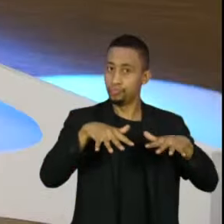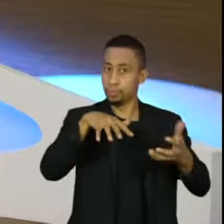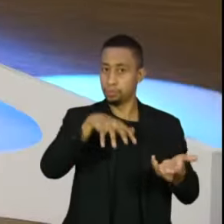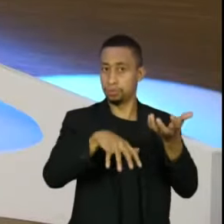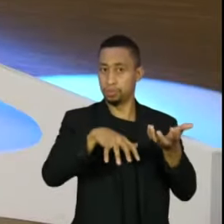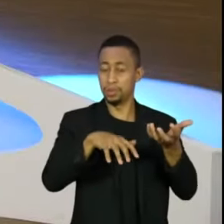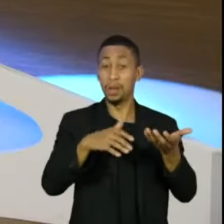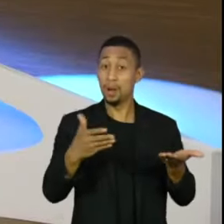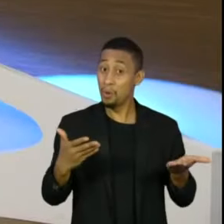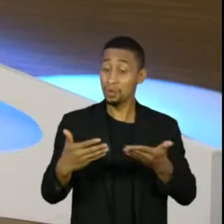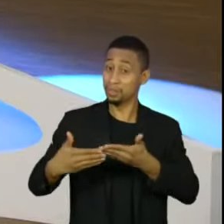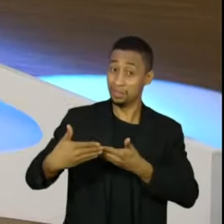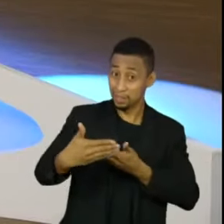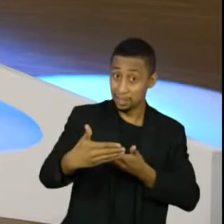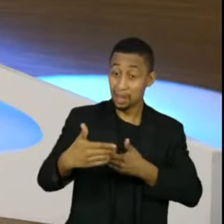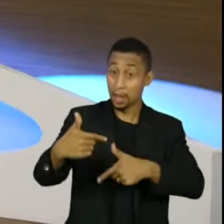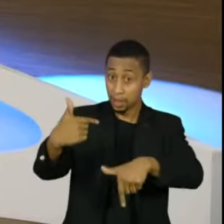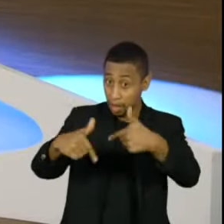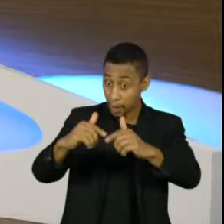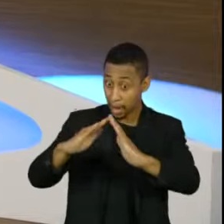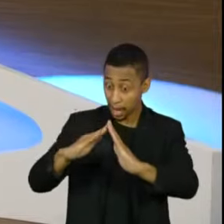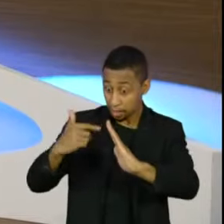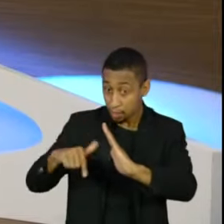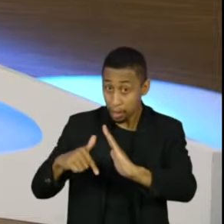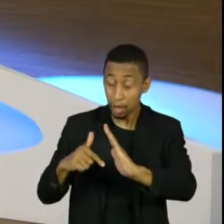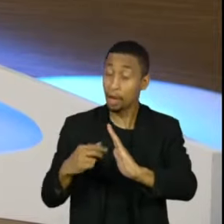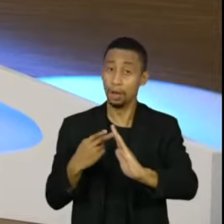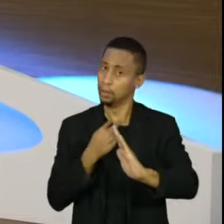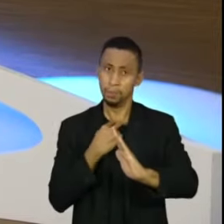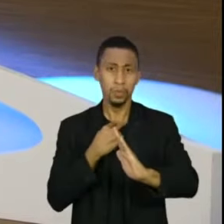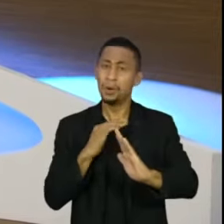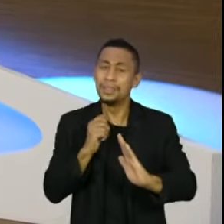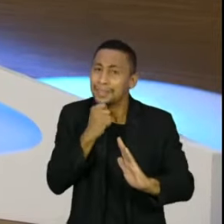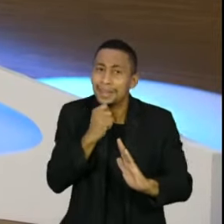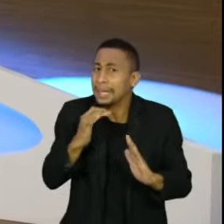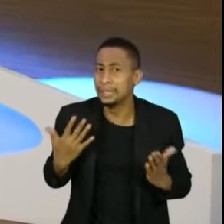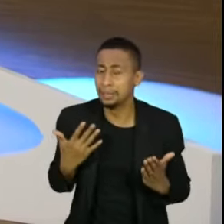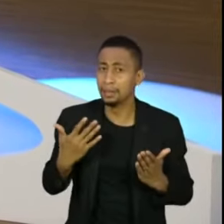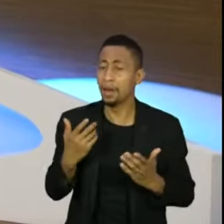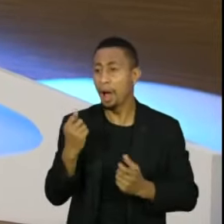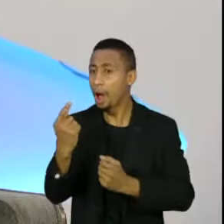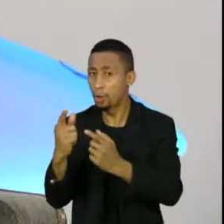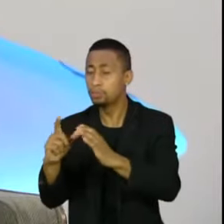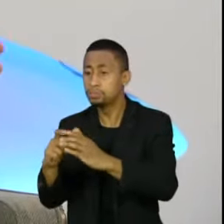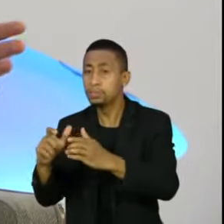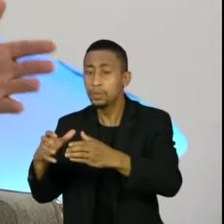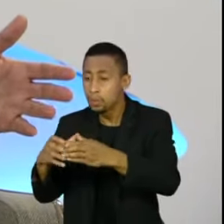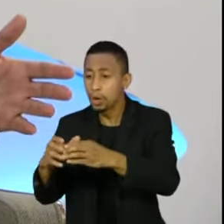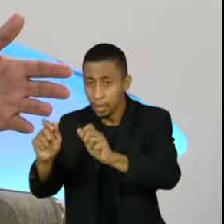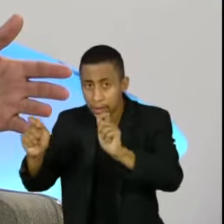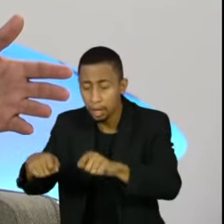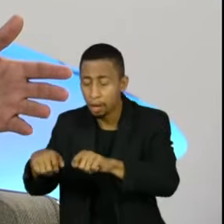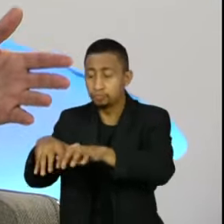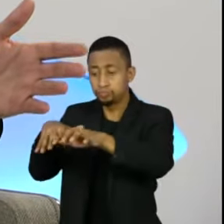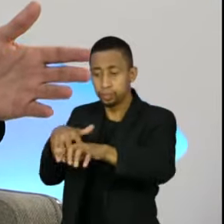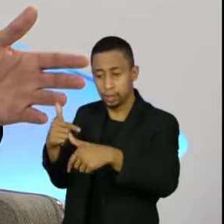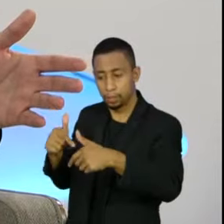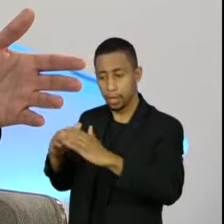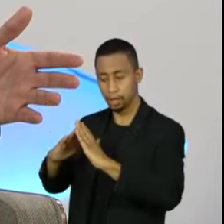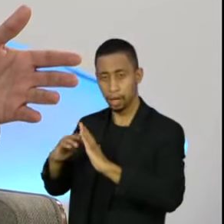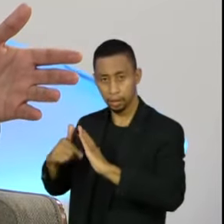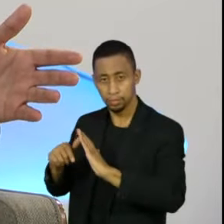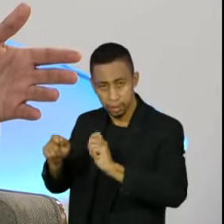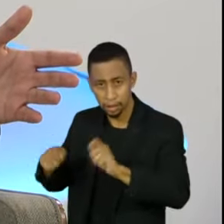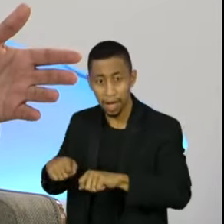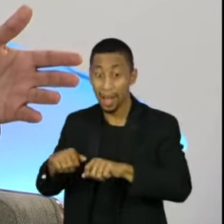funcionamento pleno das comissões. Podemos evoluir para uma sessão que seja remota, mas isso depende de questões